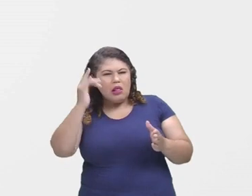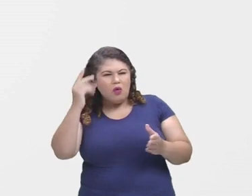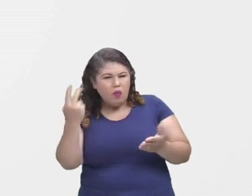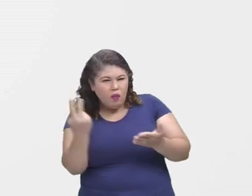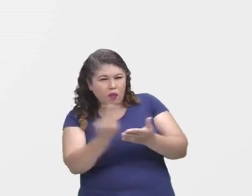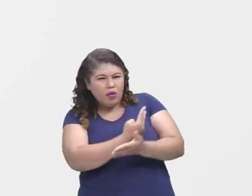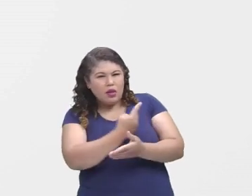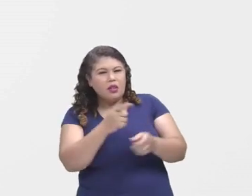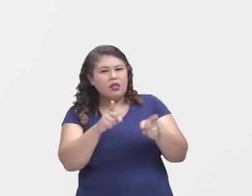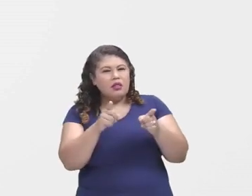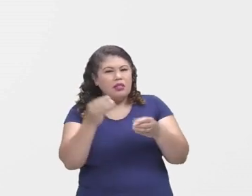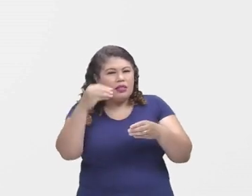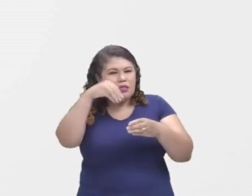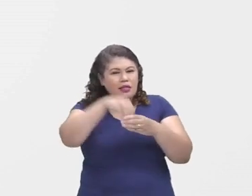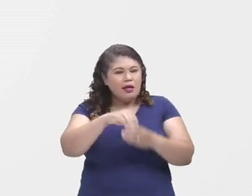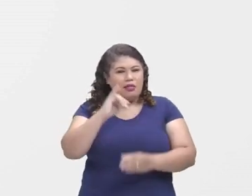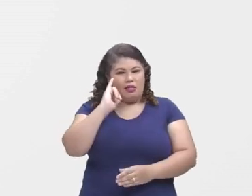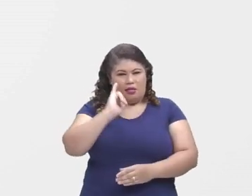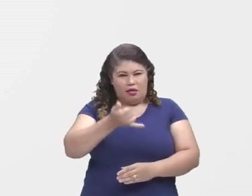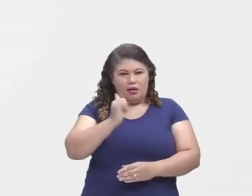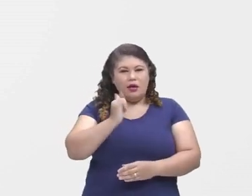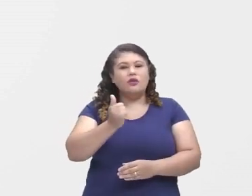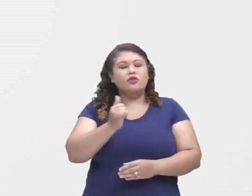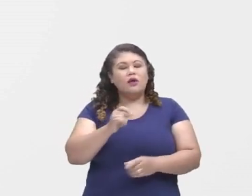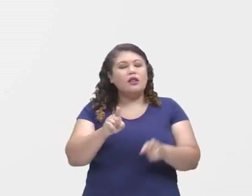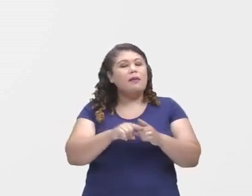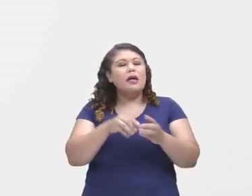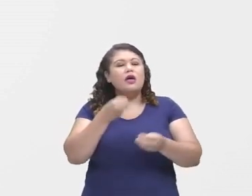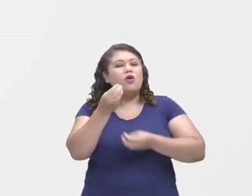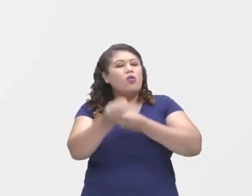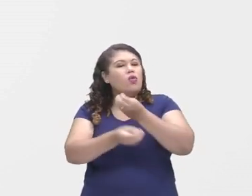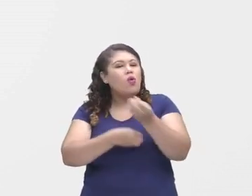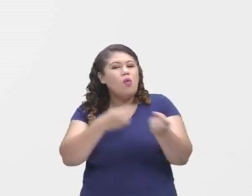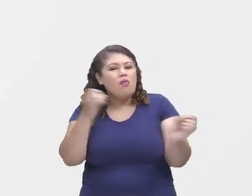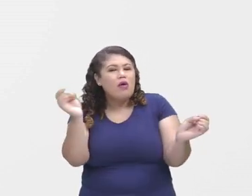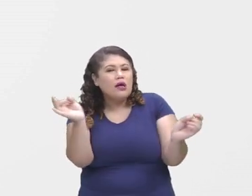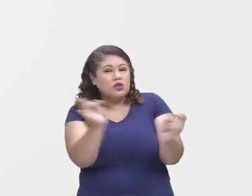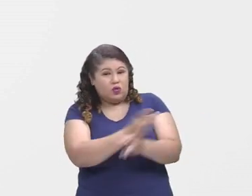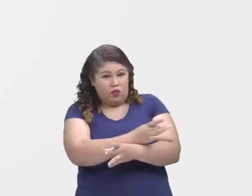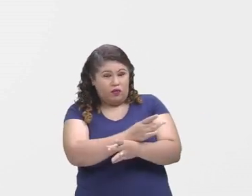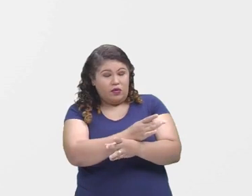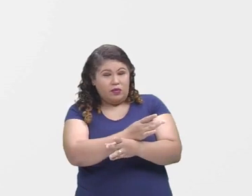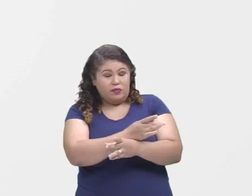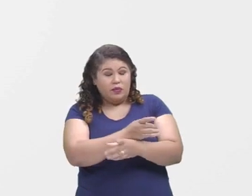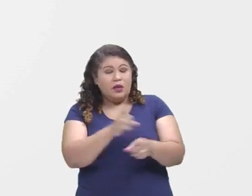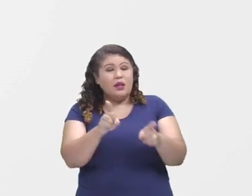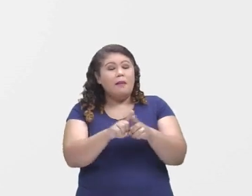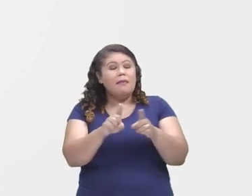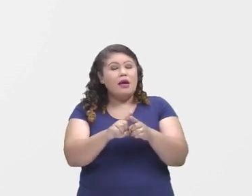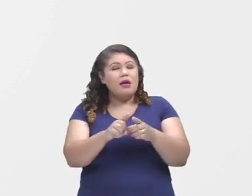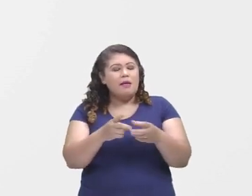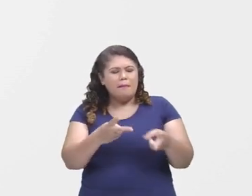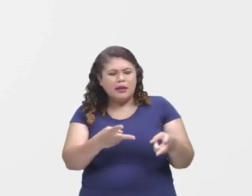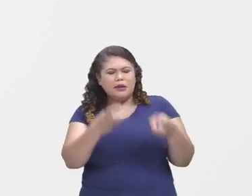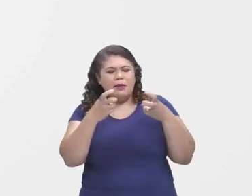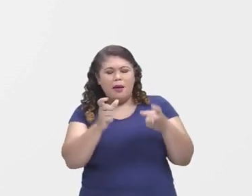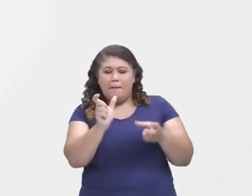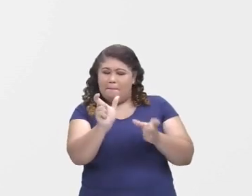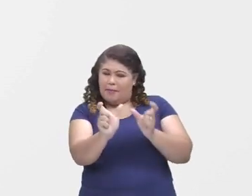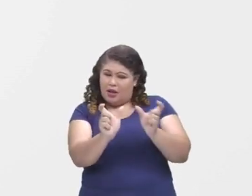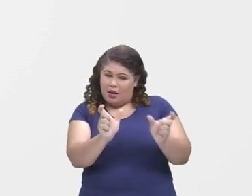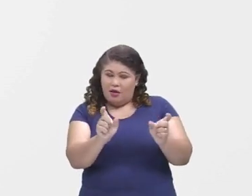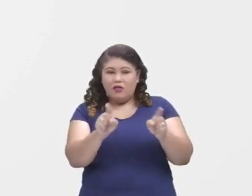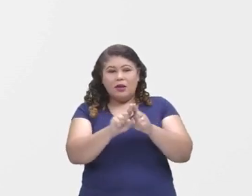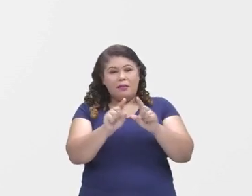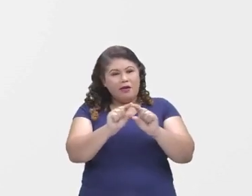narrativa ficcional e sua resolução, além de palavras, expressões e